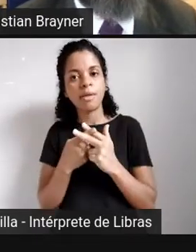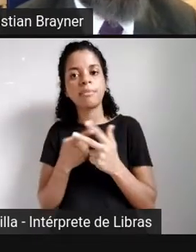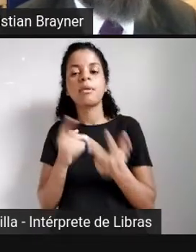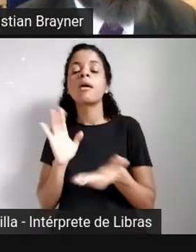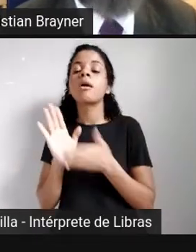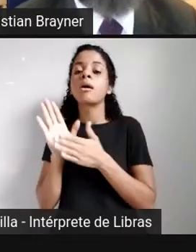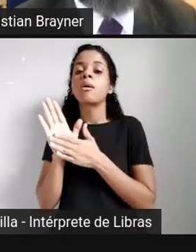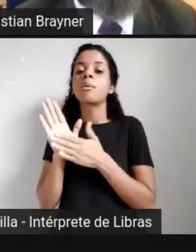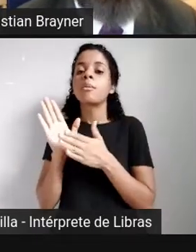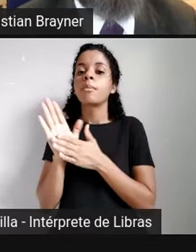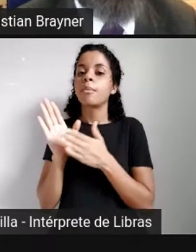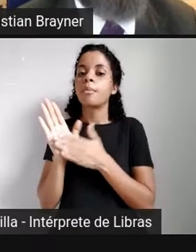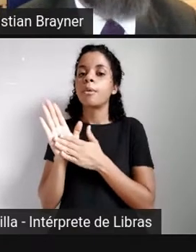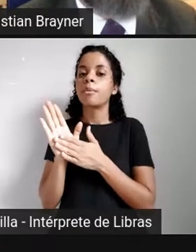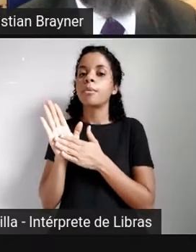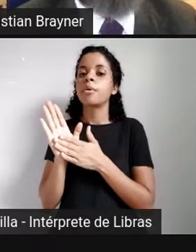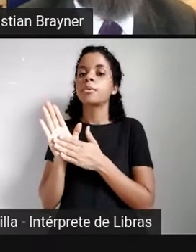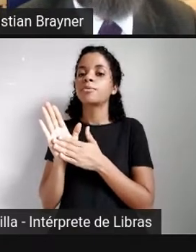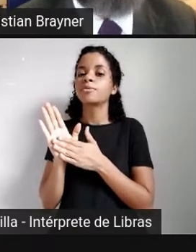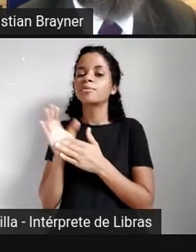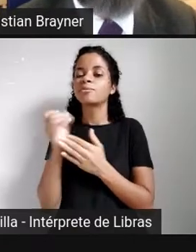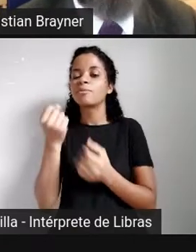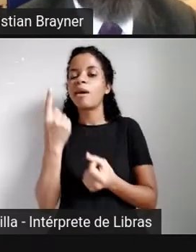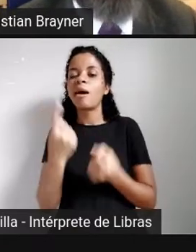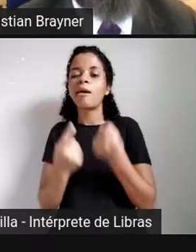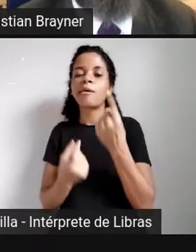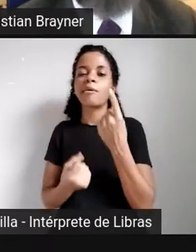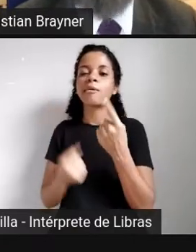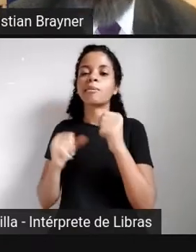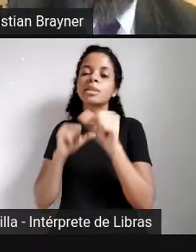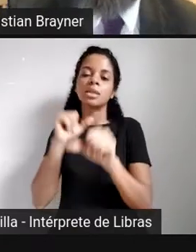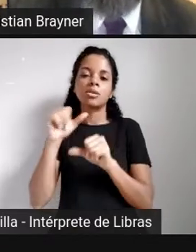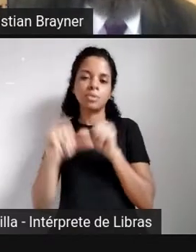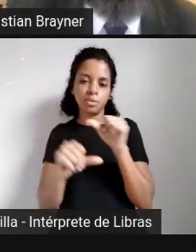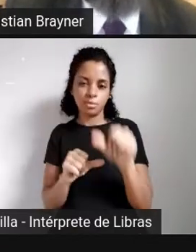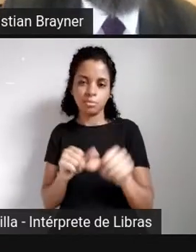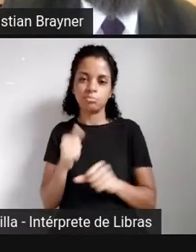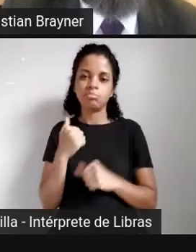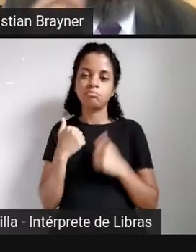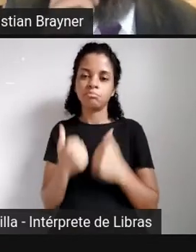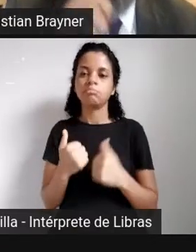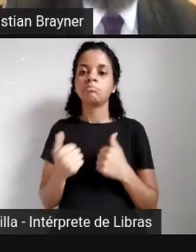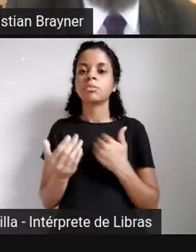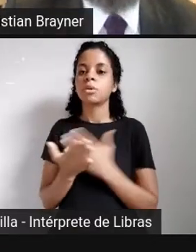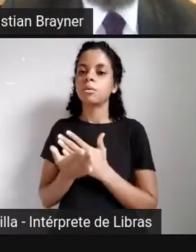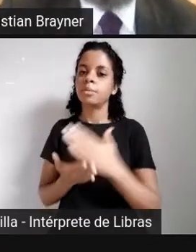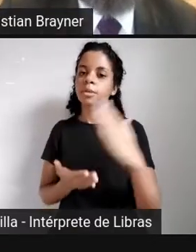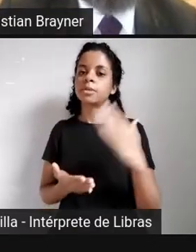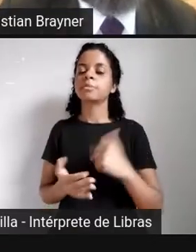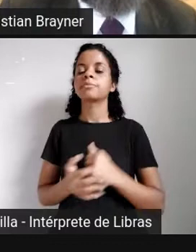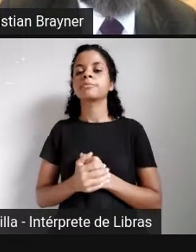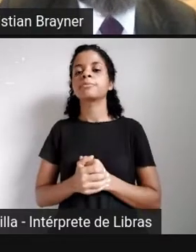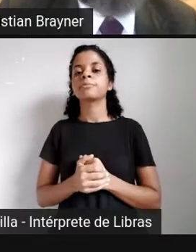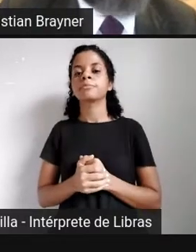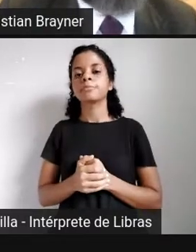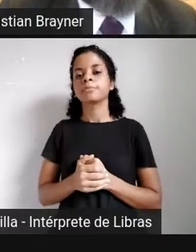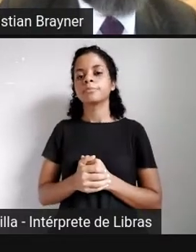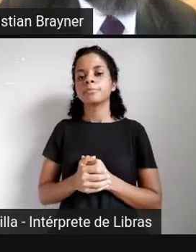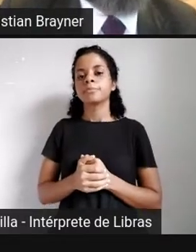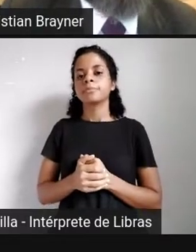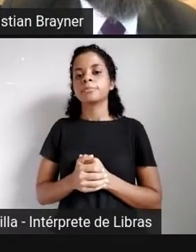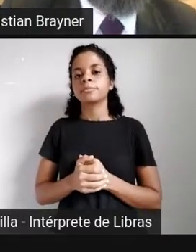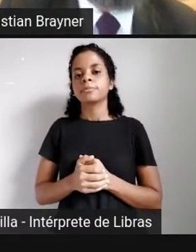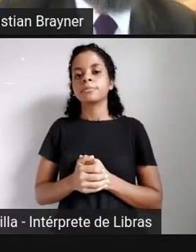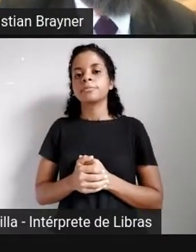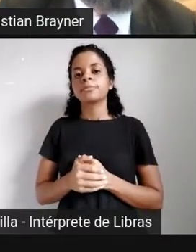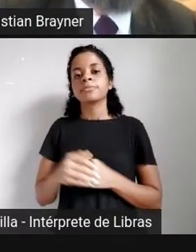algumas alterações. Não deixa de ser um diagnóstico. Vamos lá. Bem, quanto à estrutura